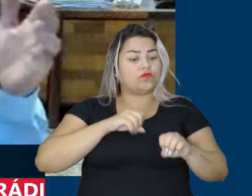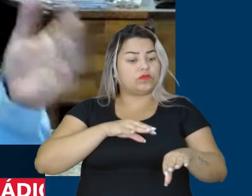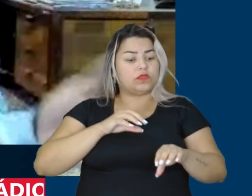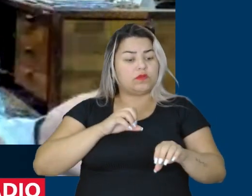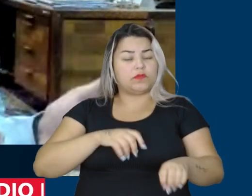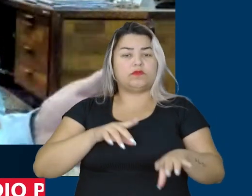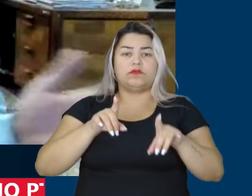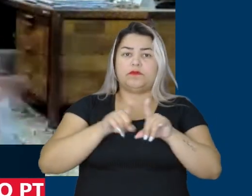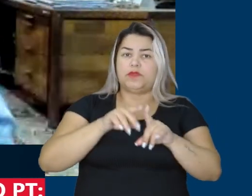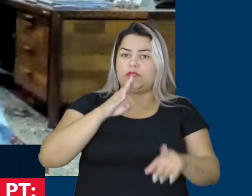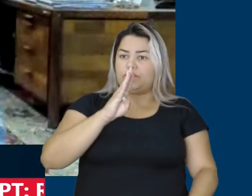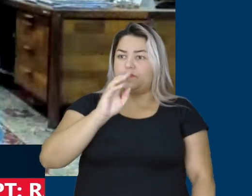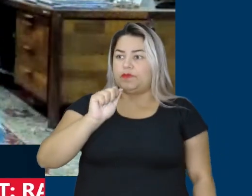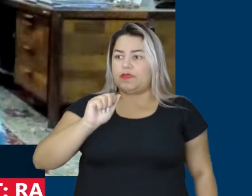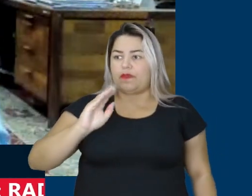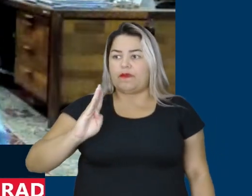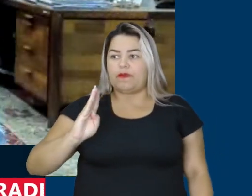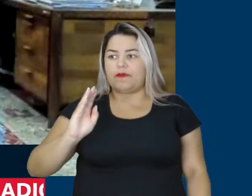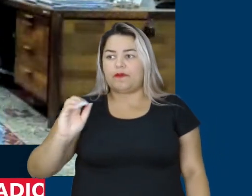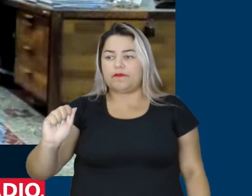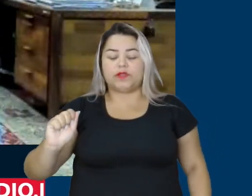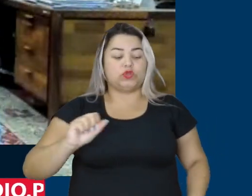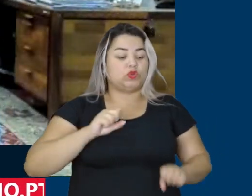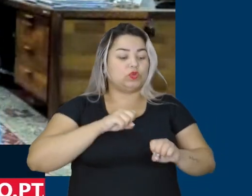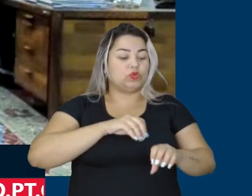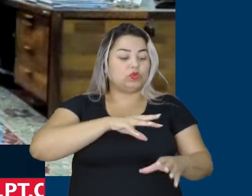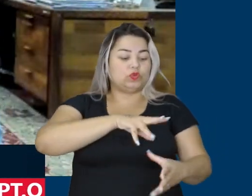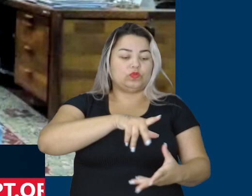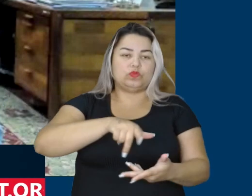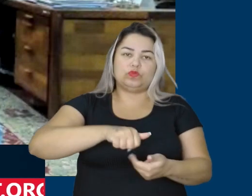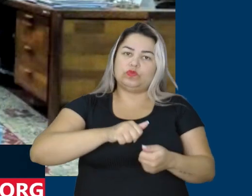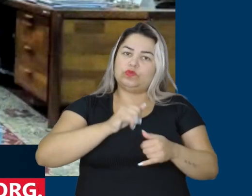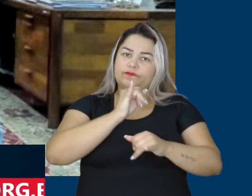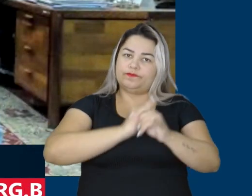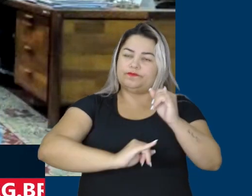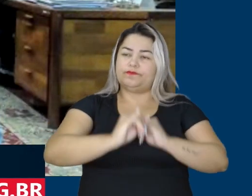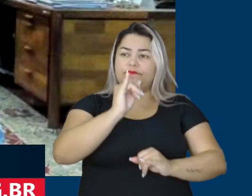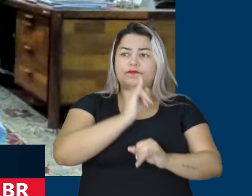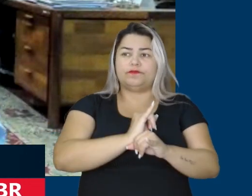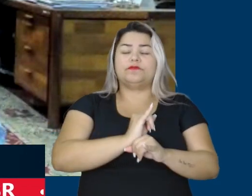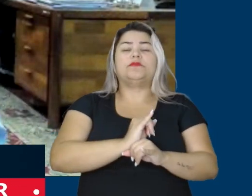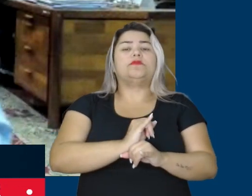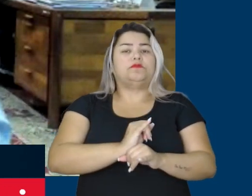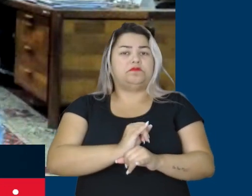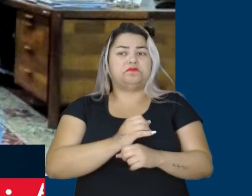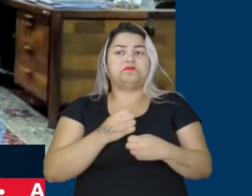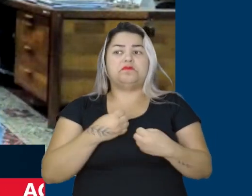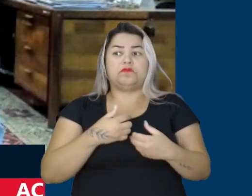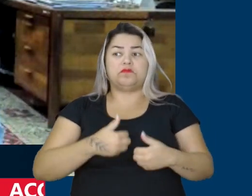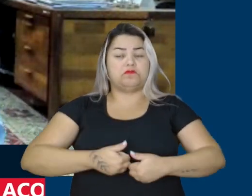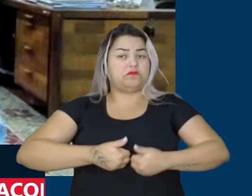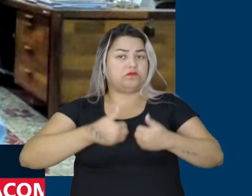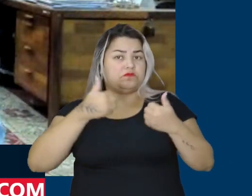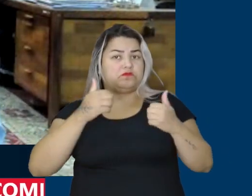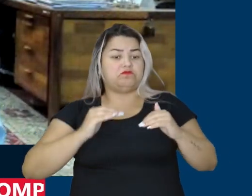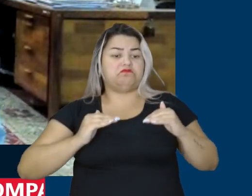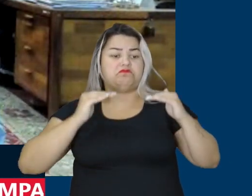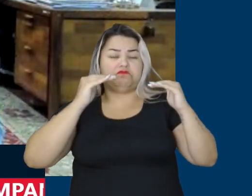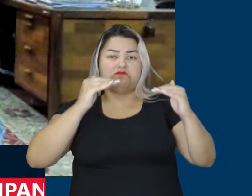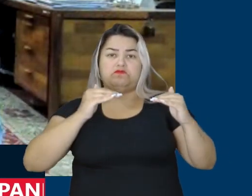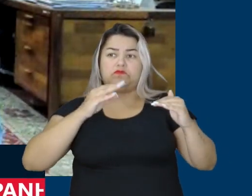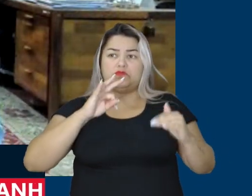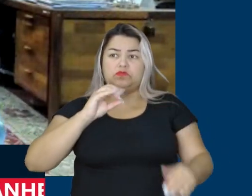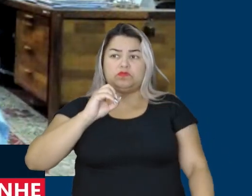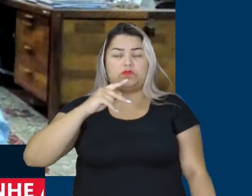o Beabá, do mundo digital, até a programação, até as coisas mais sofisticadas, no top